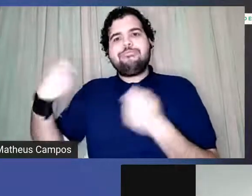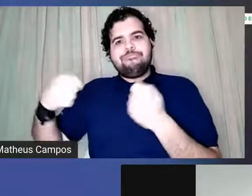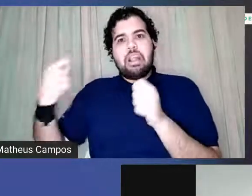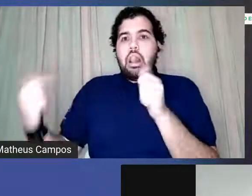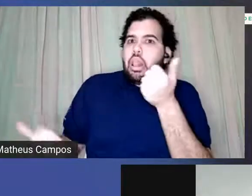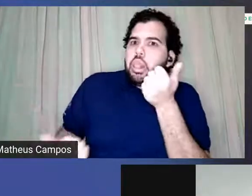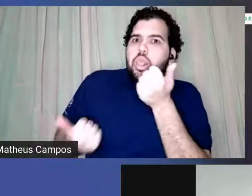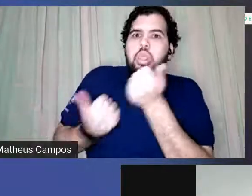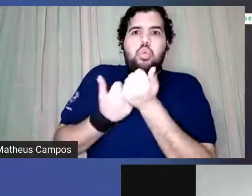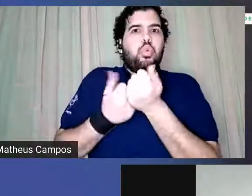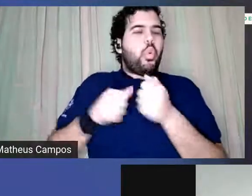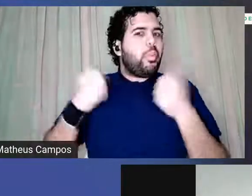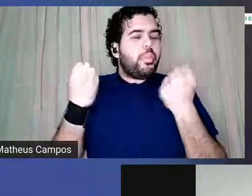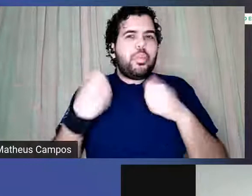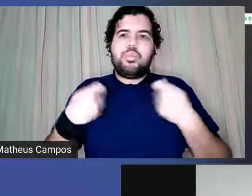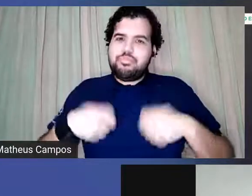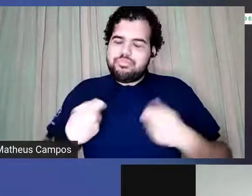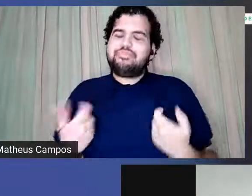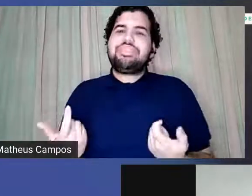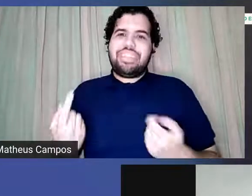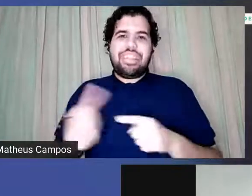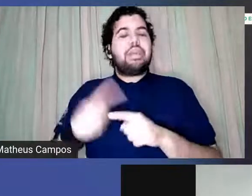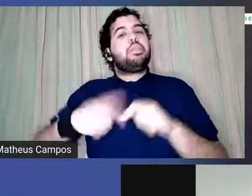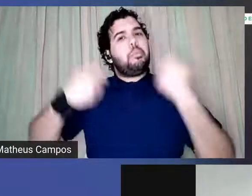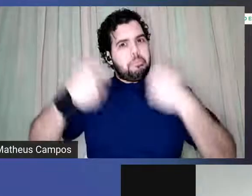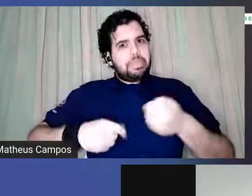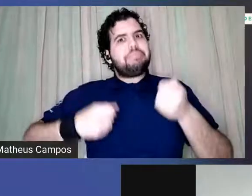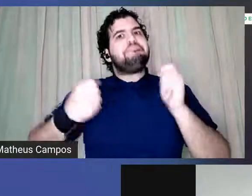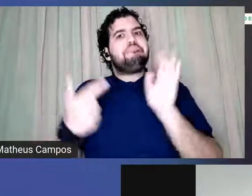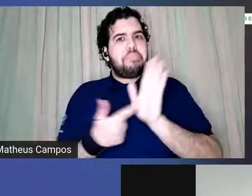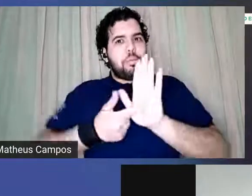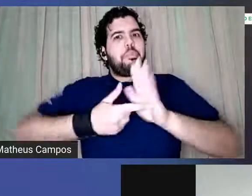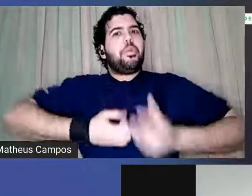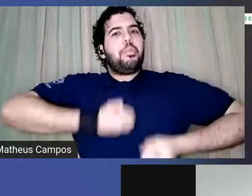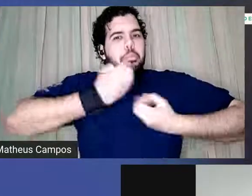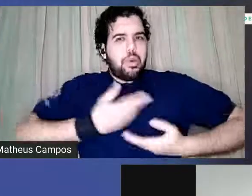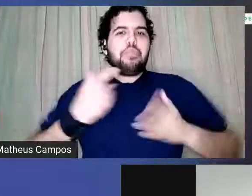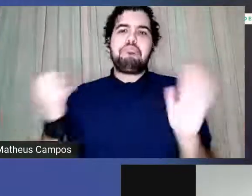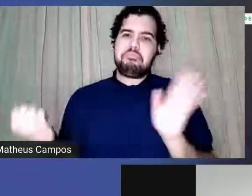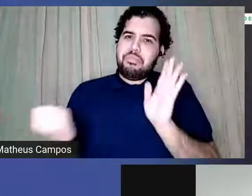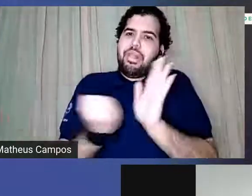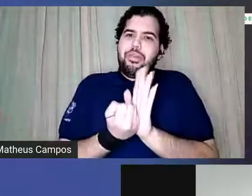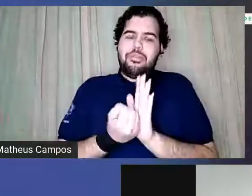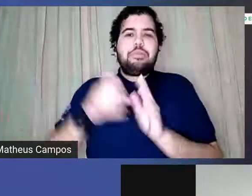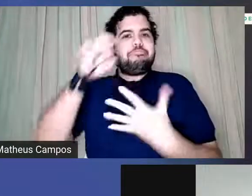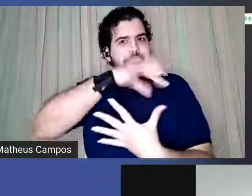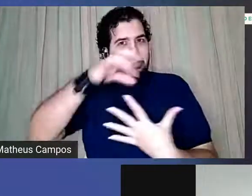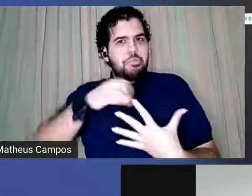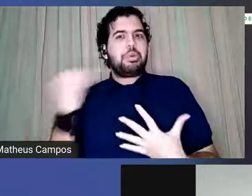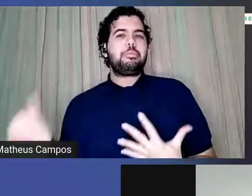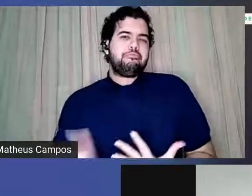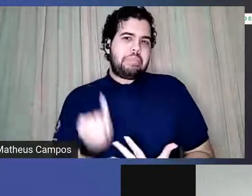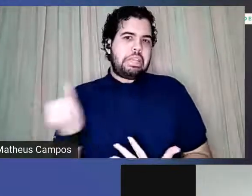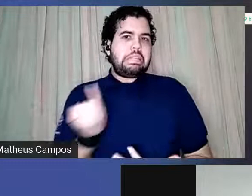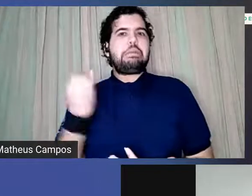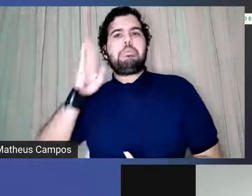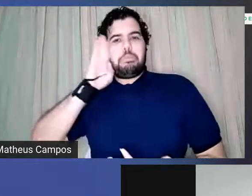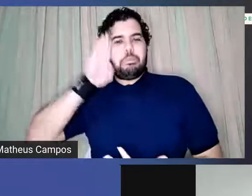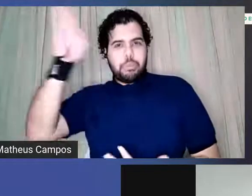E eu preciso deixar registrado aqui esse detalhe. superimportante.